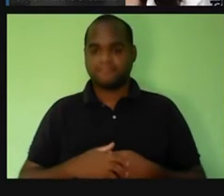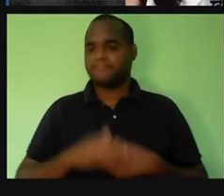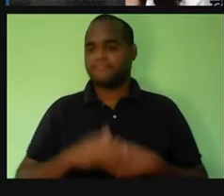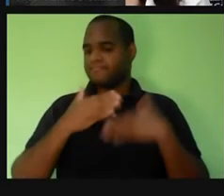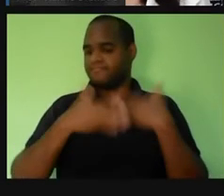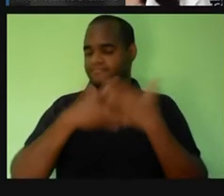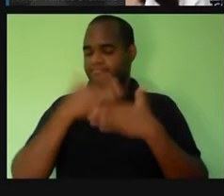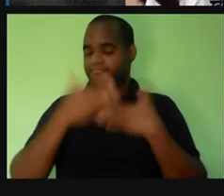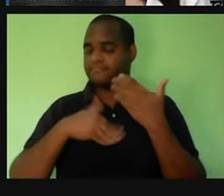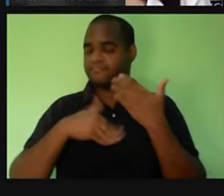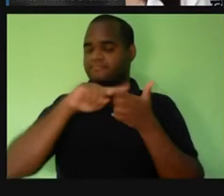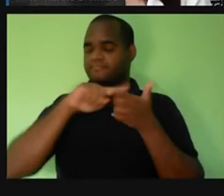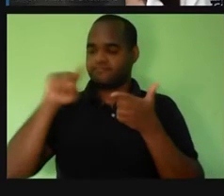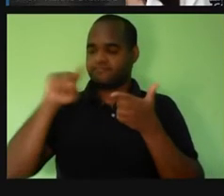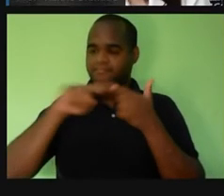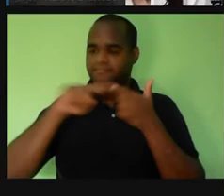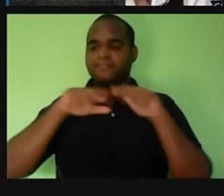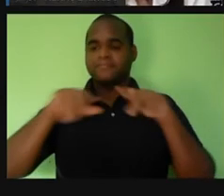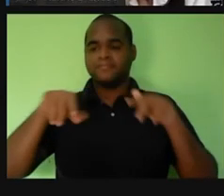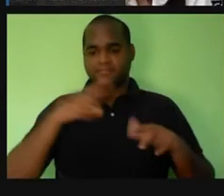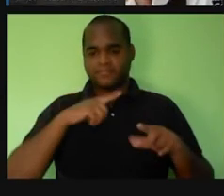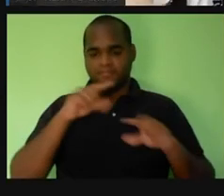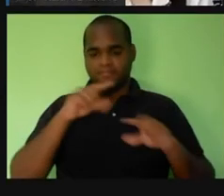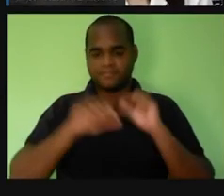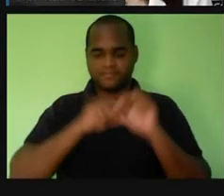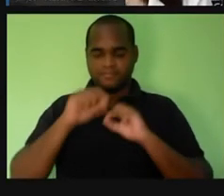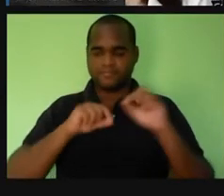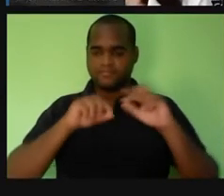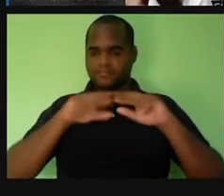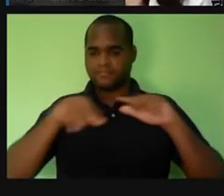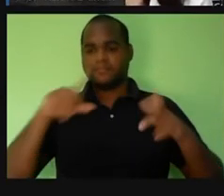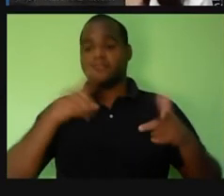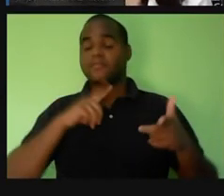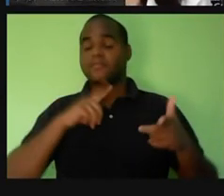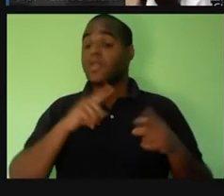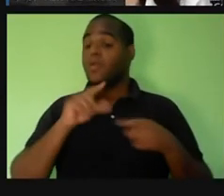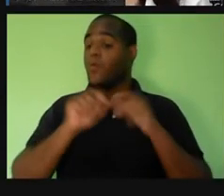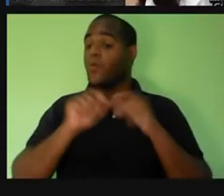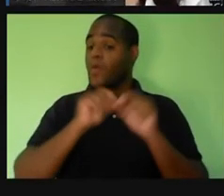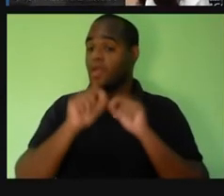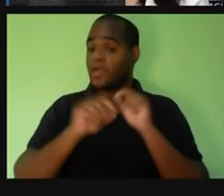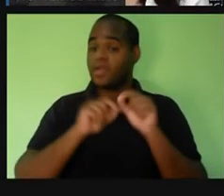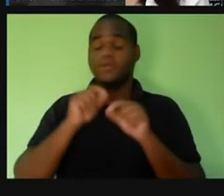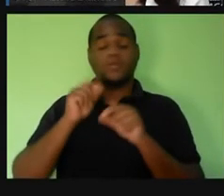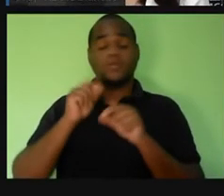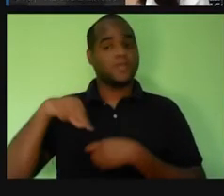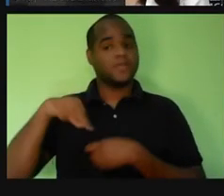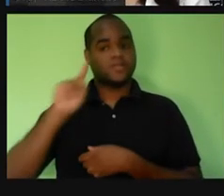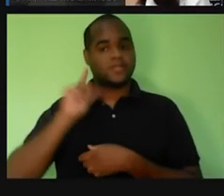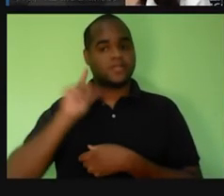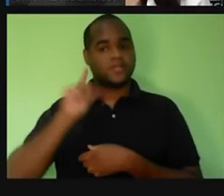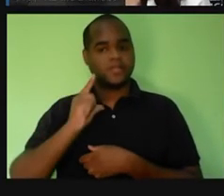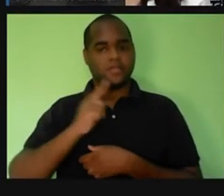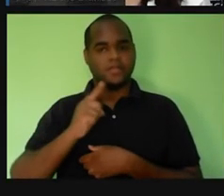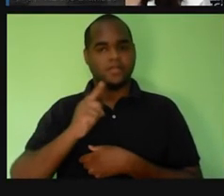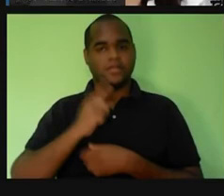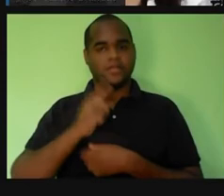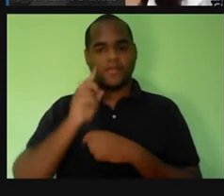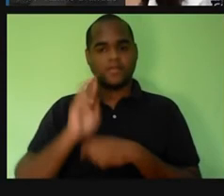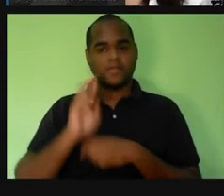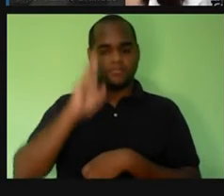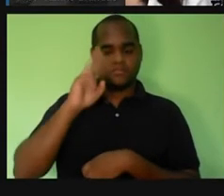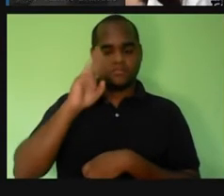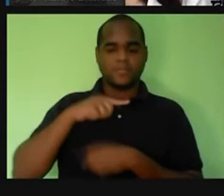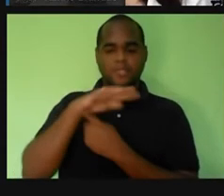atuação e da ação de Oswaldo Cruz, né? Enquanto ele esteve nessa chefia desse Departamento Geral de Saúde